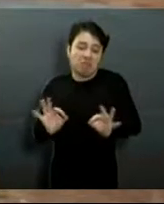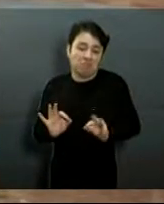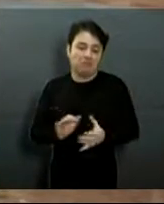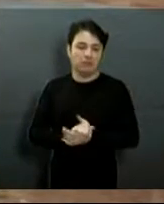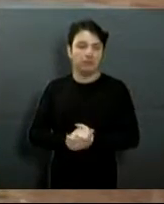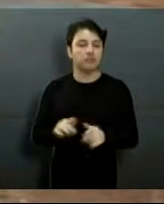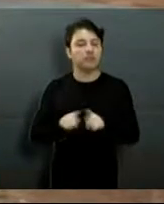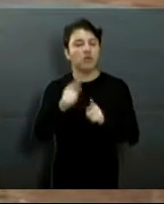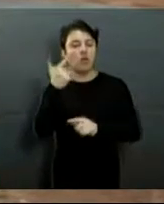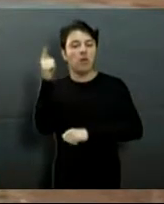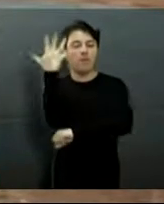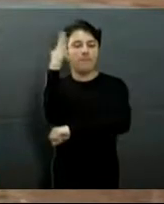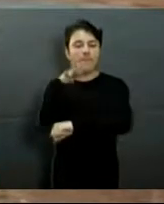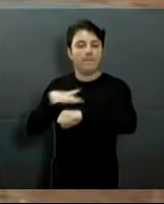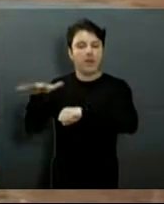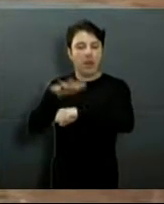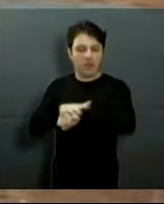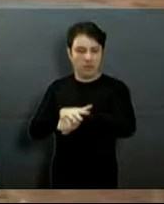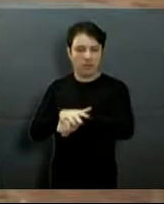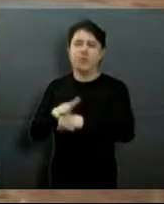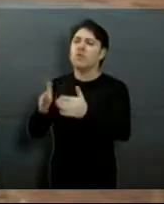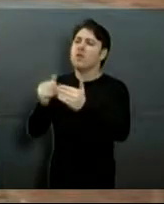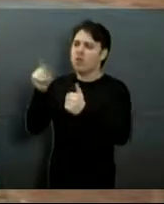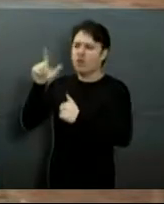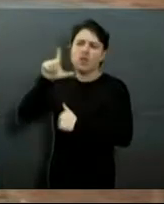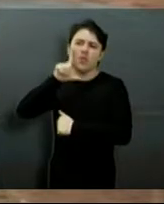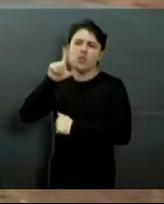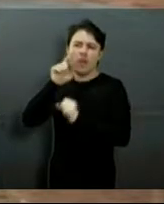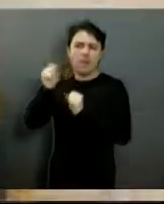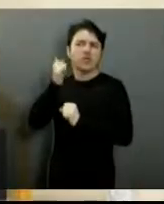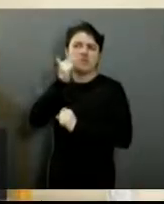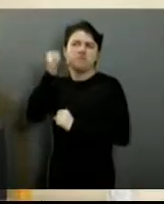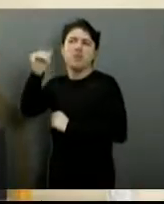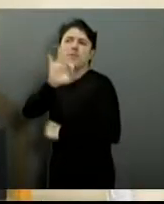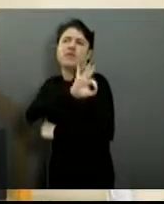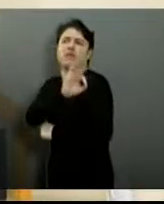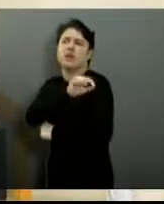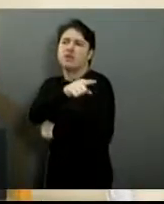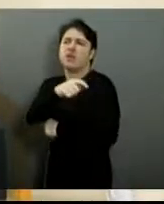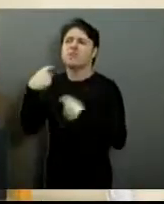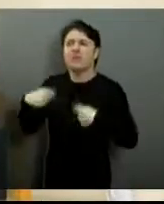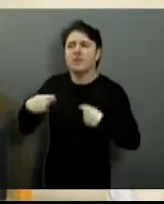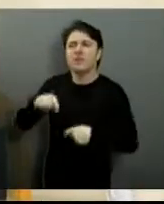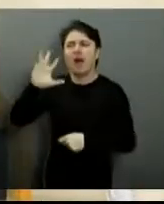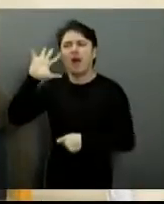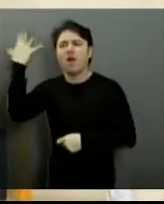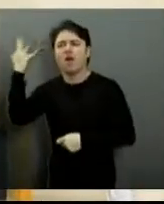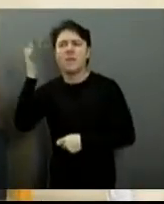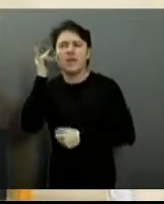Praça Escalama André Sobrinho. Vereador Lucas Greco, por favor, liga para o prefeito para resolver amanhã de manhã.